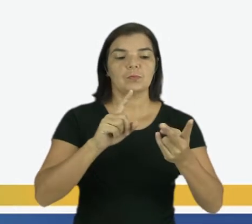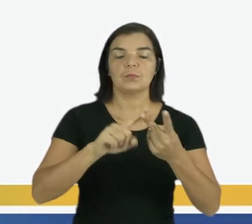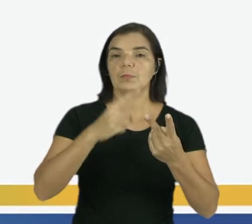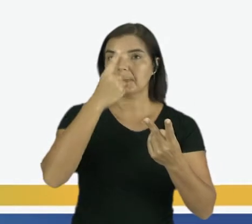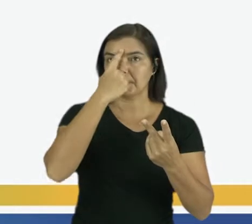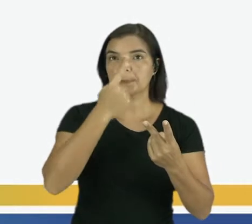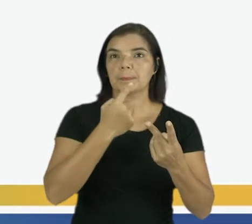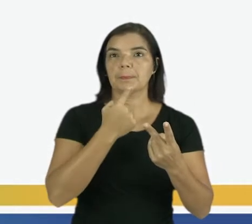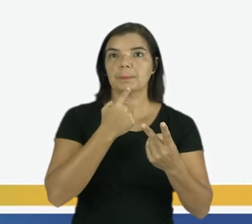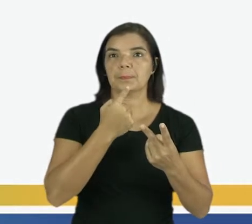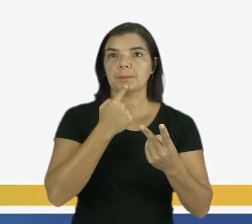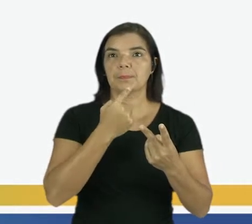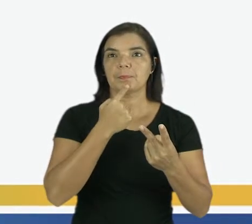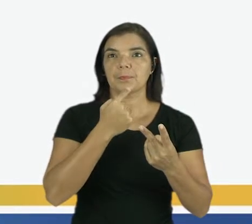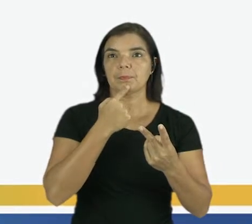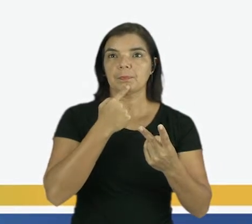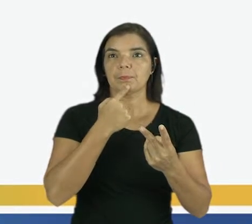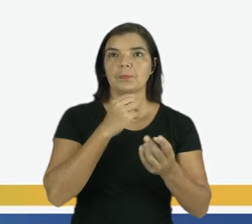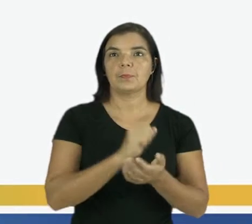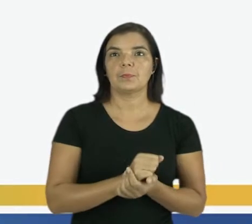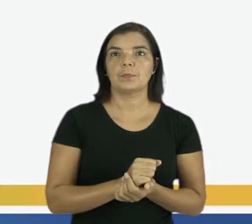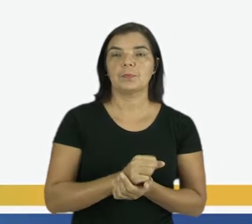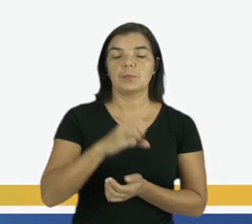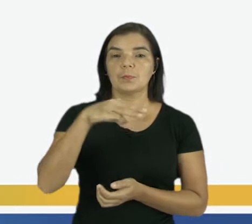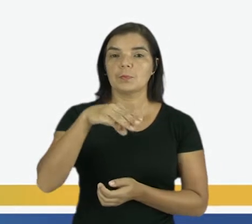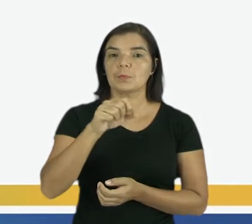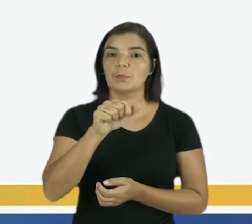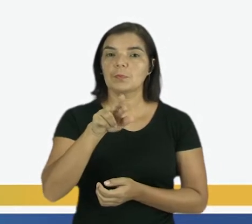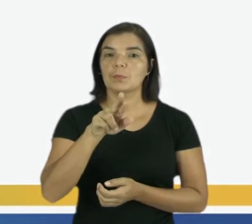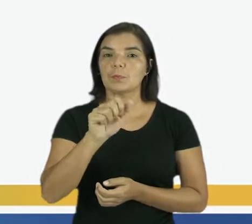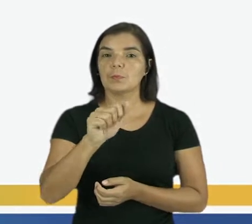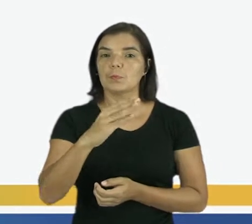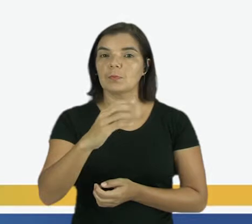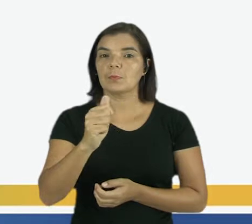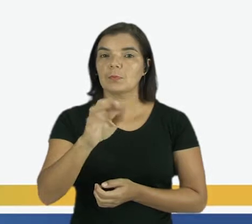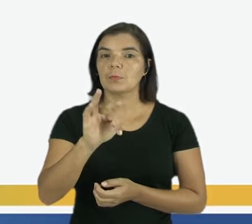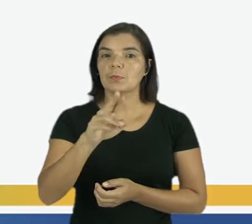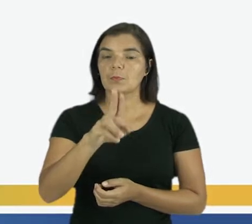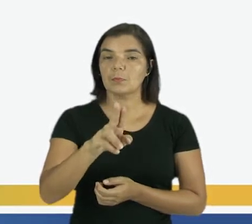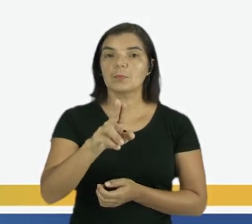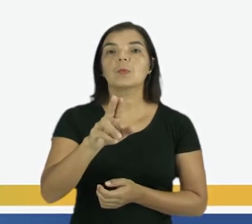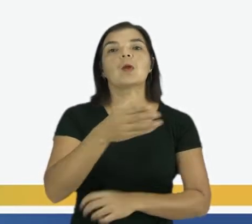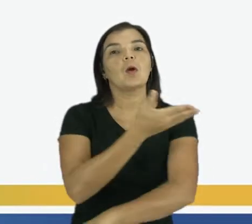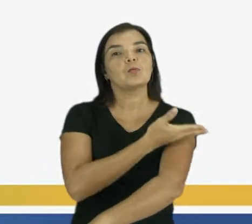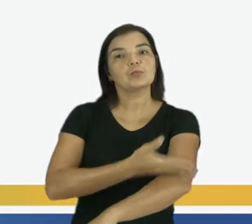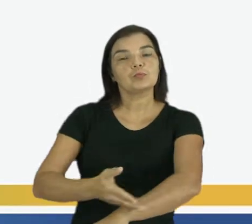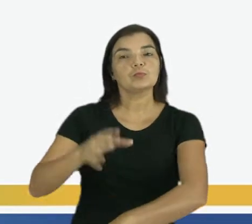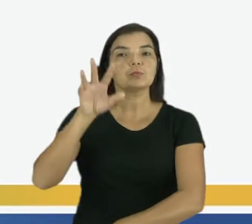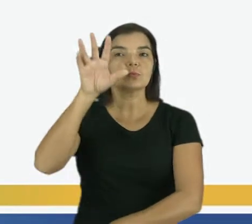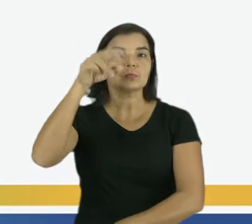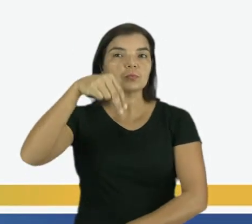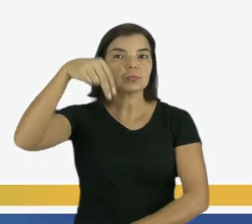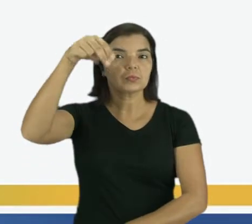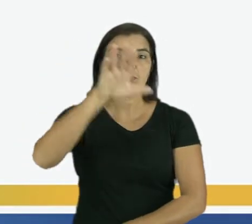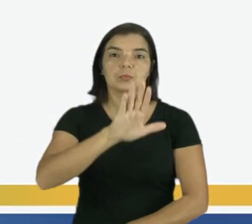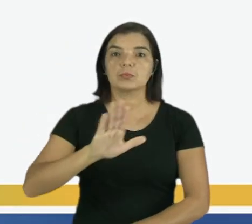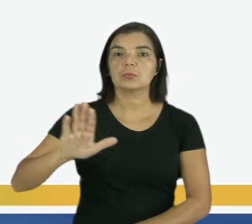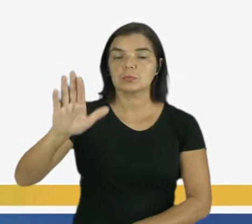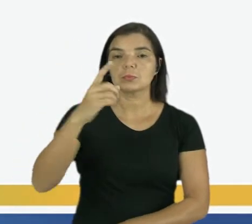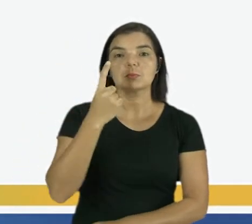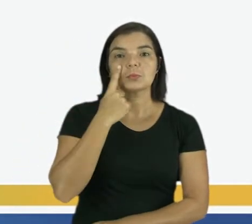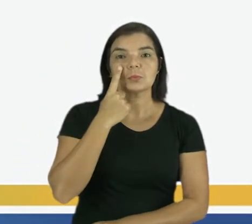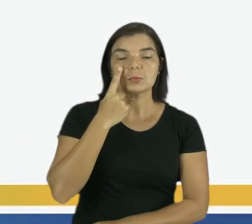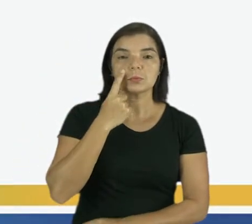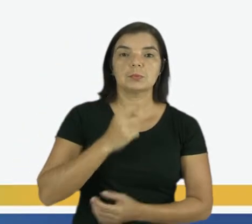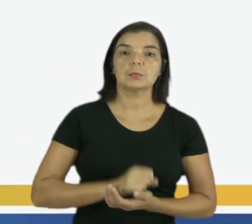segunda, na segunda imagem, Maracatu, é uma tradição nordestina. Observem